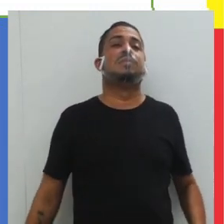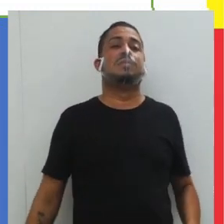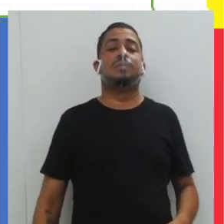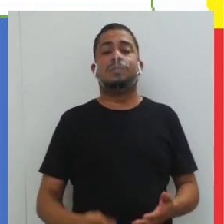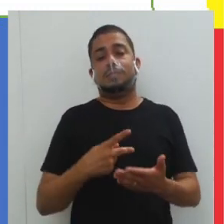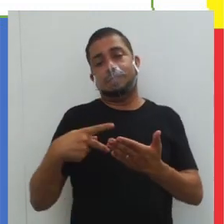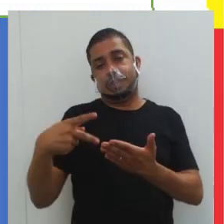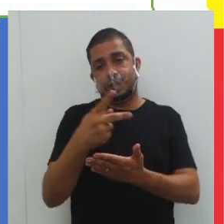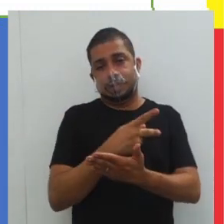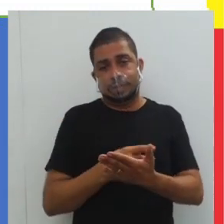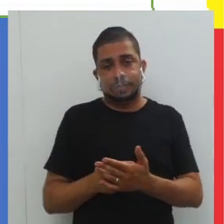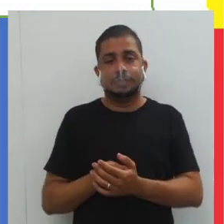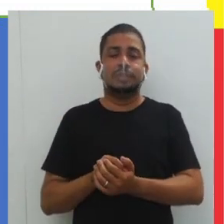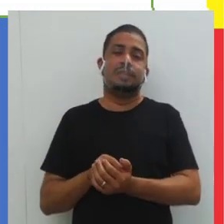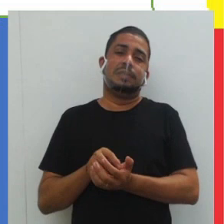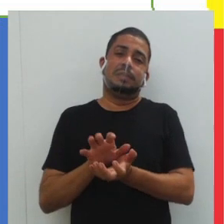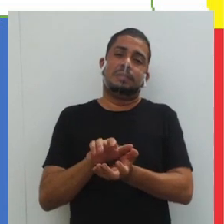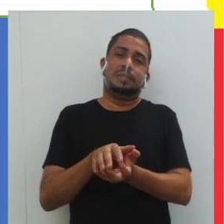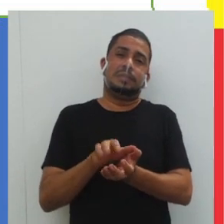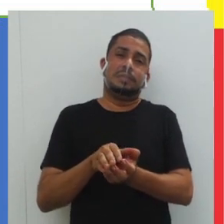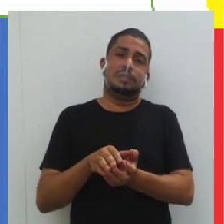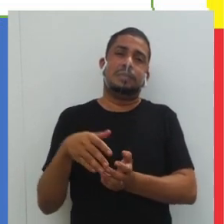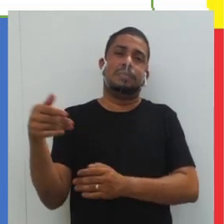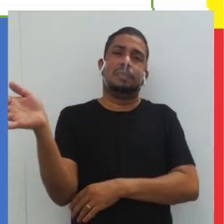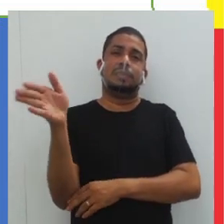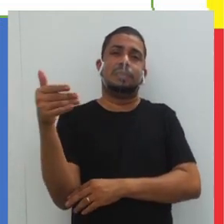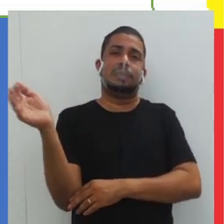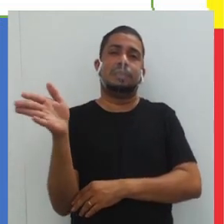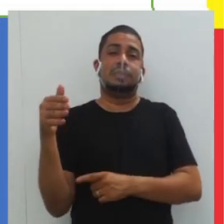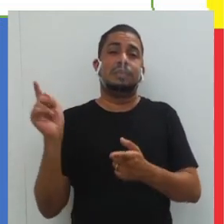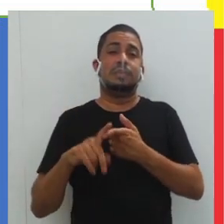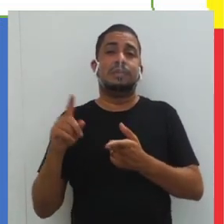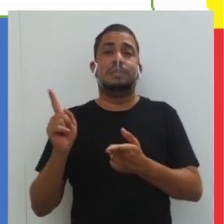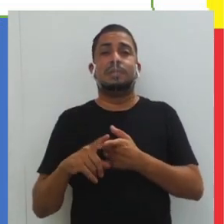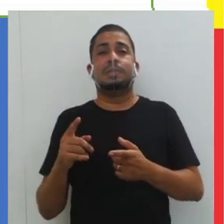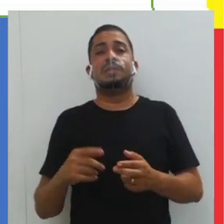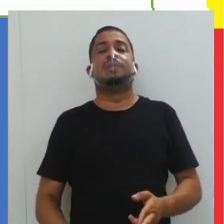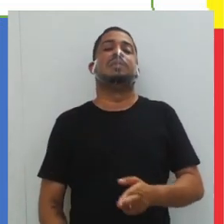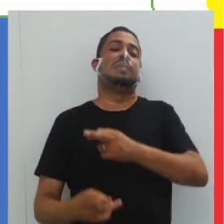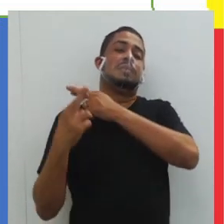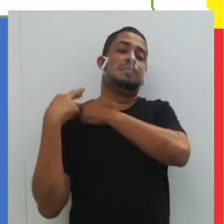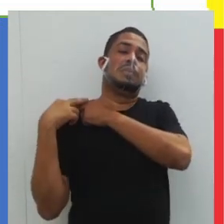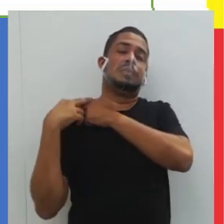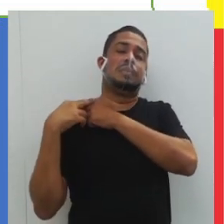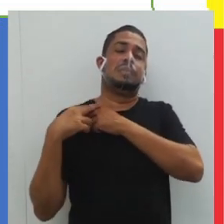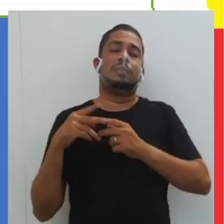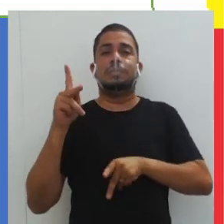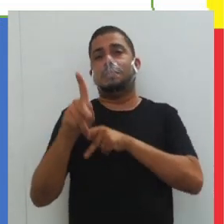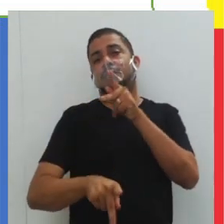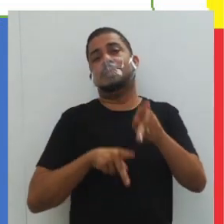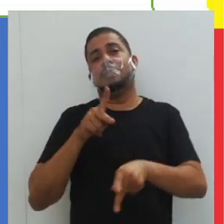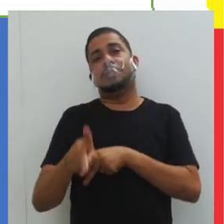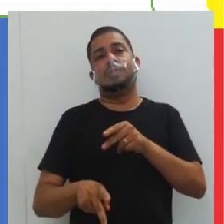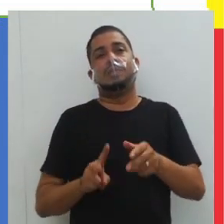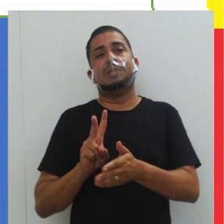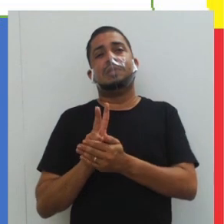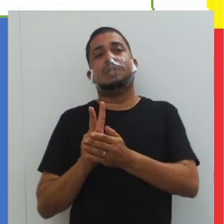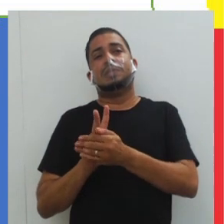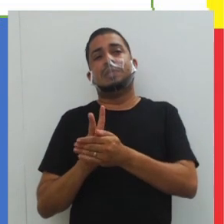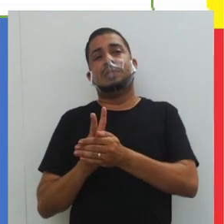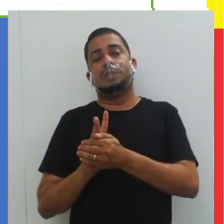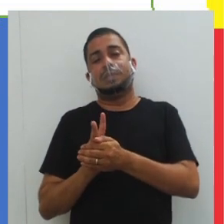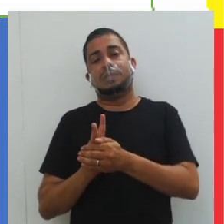aliás, com o mapa de Pernambuco e a bandeira de Pernambuco também, é claro, e representação de povos indígenas.